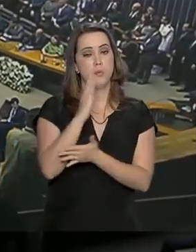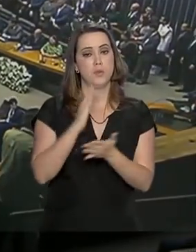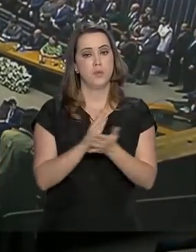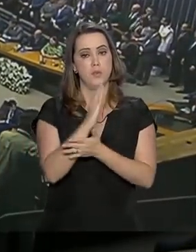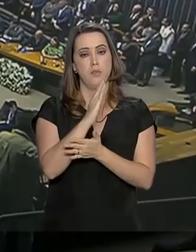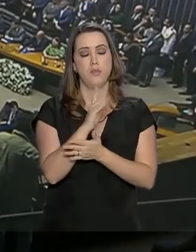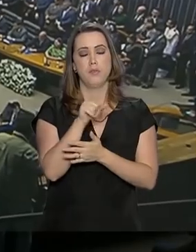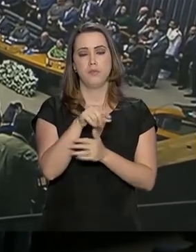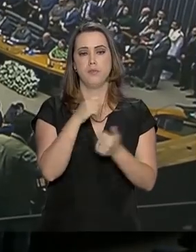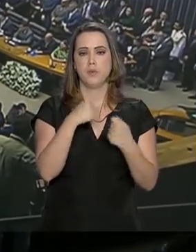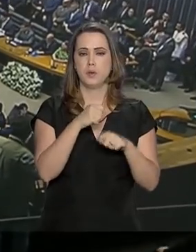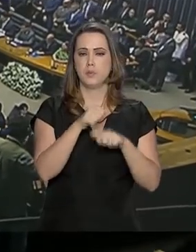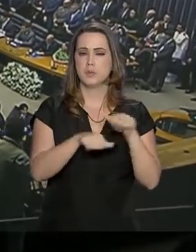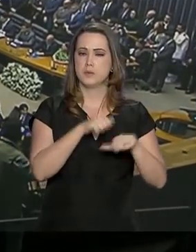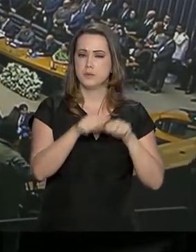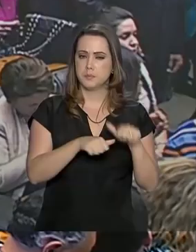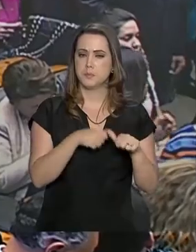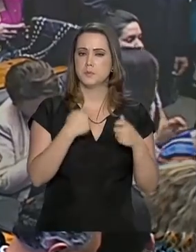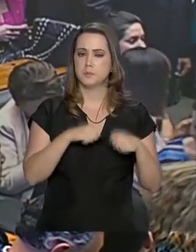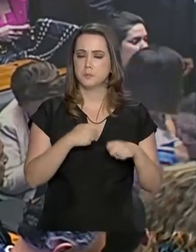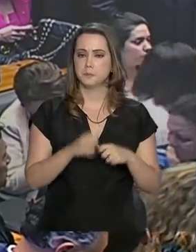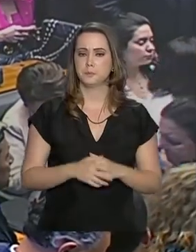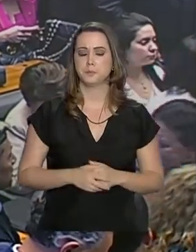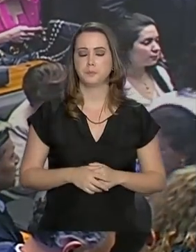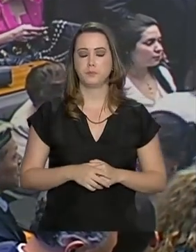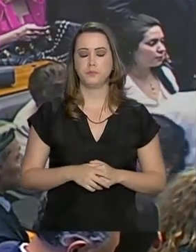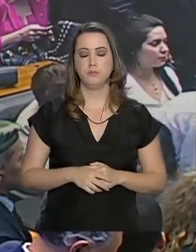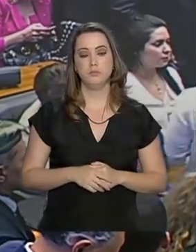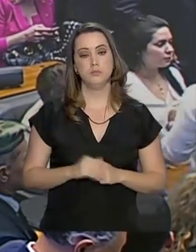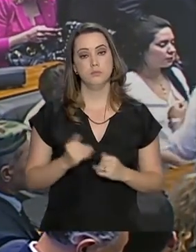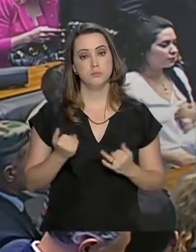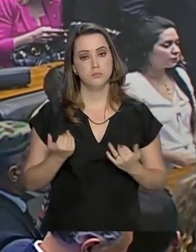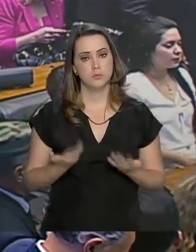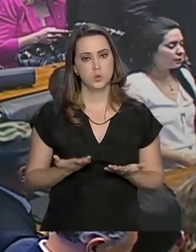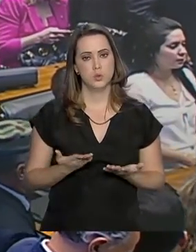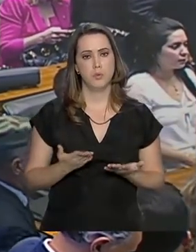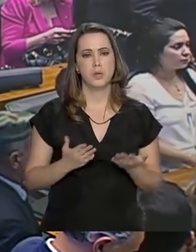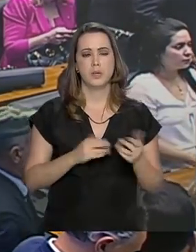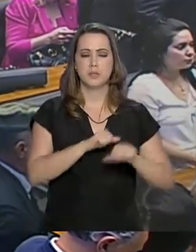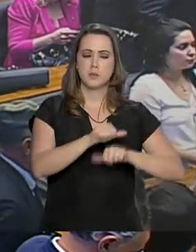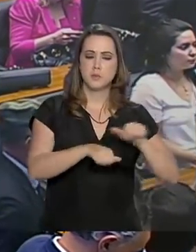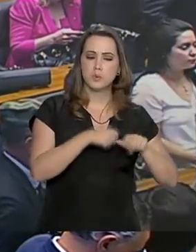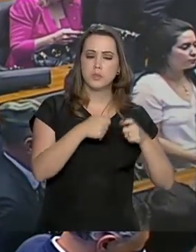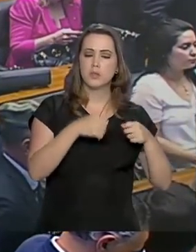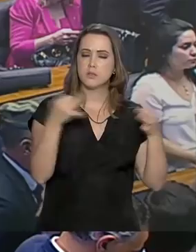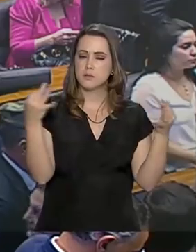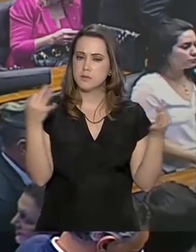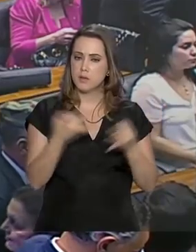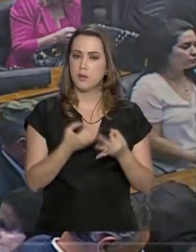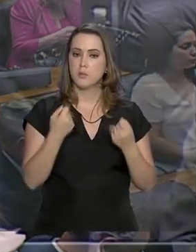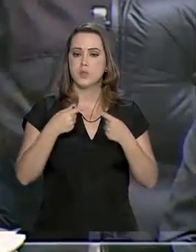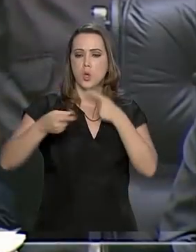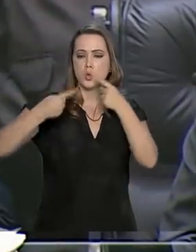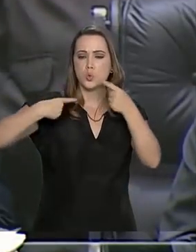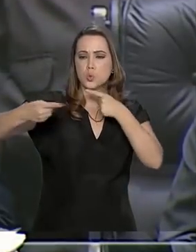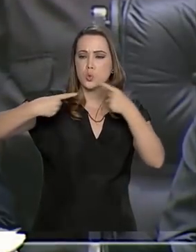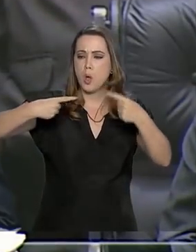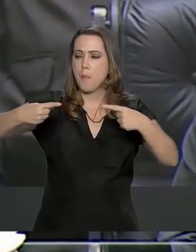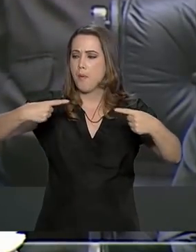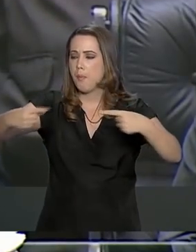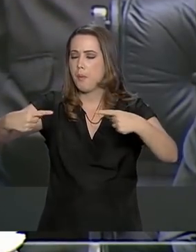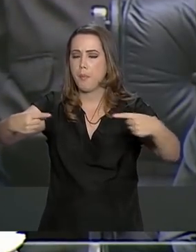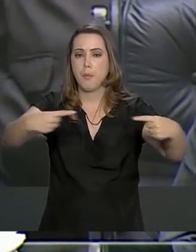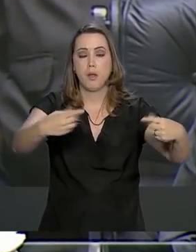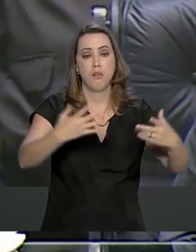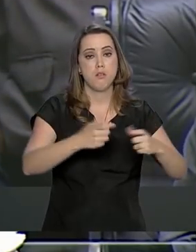grandes reformas necessárias para o país. Para que essas reformas sejam bem-sucedidas, deverá ser promovida uma ampla discussão possível,